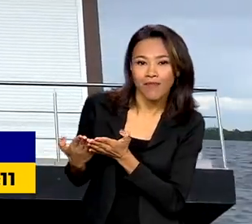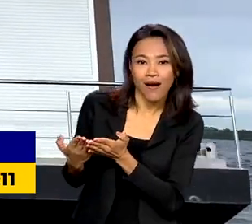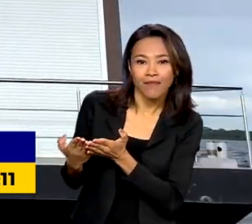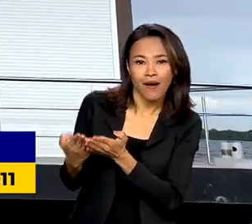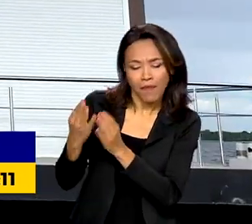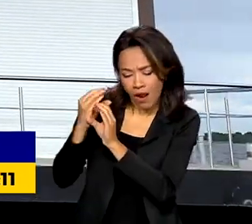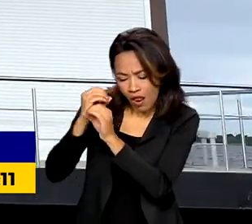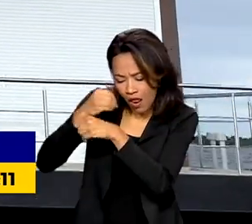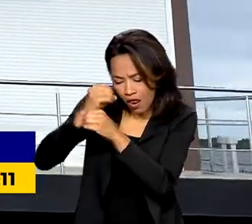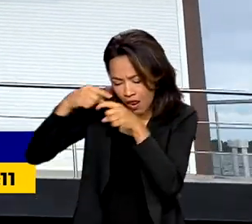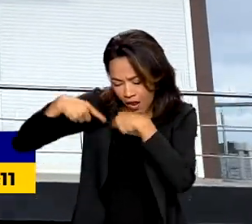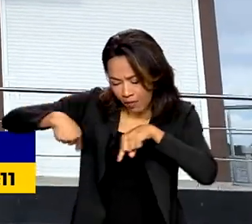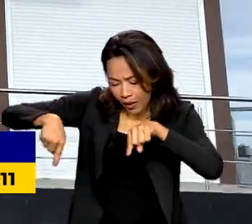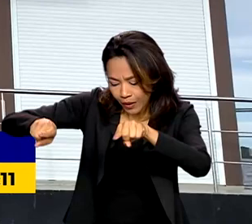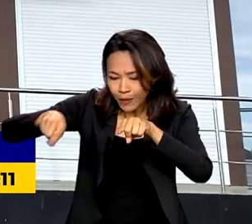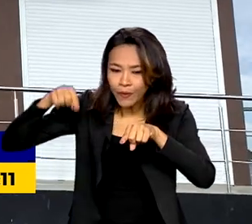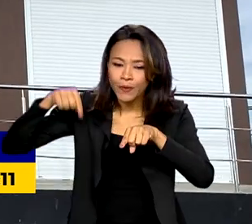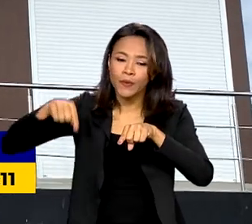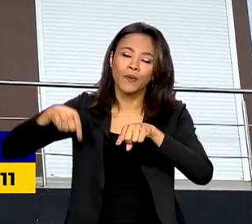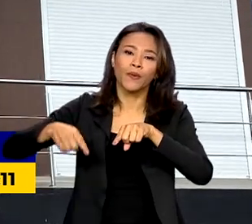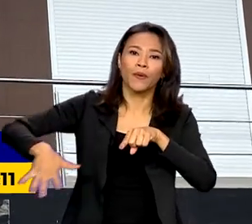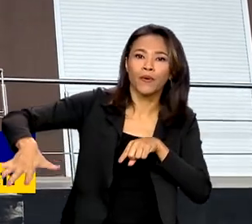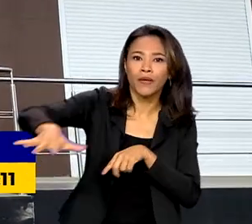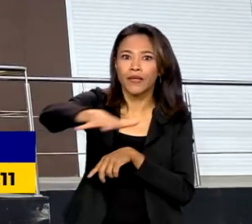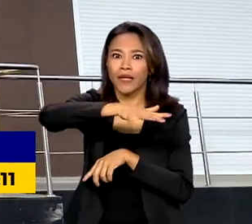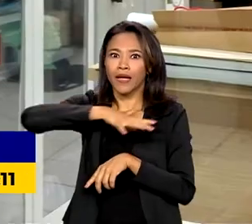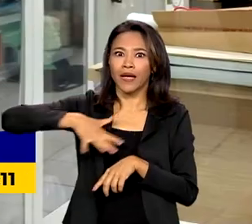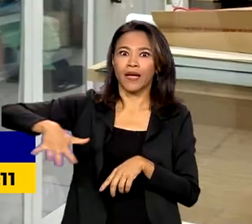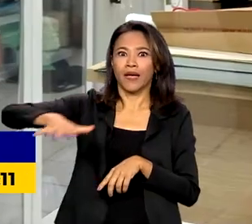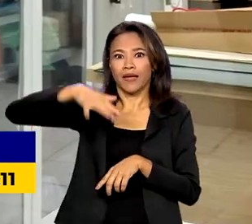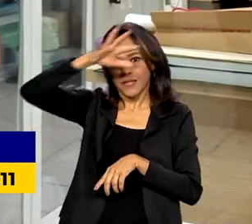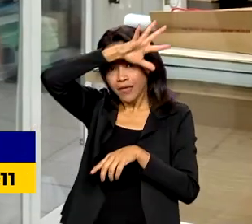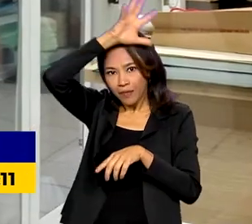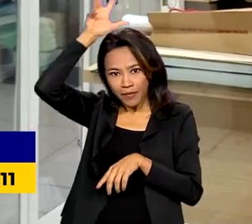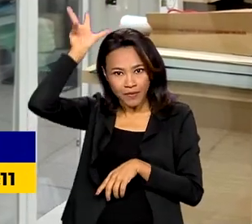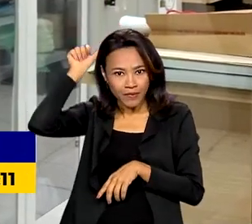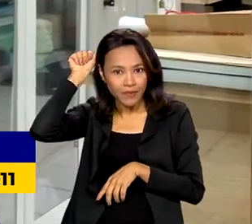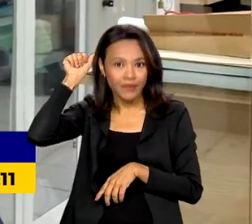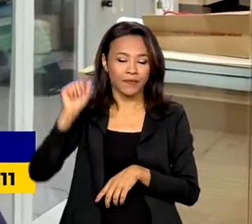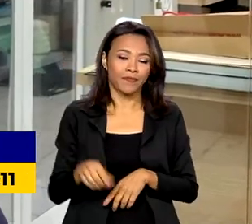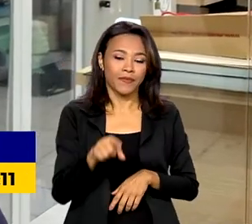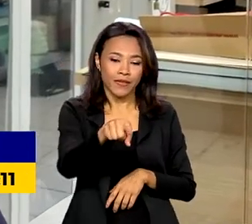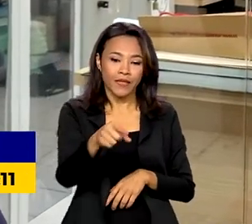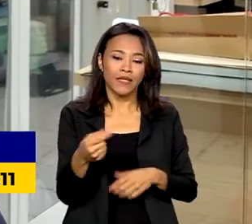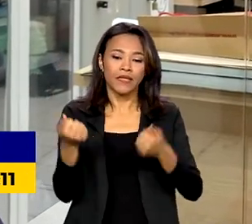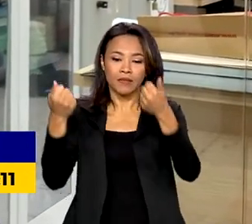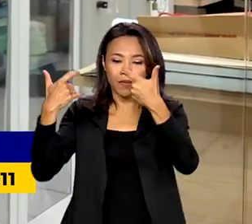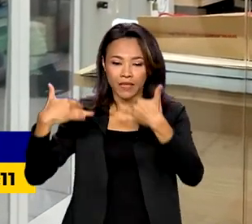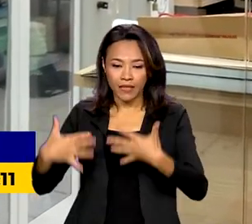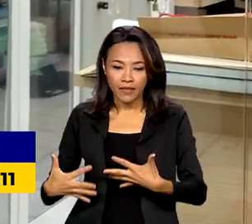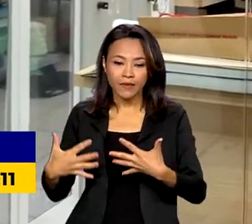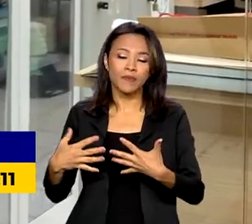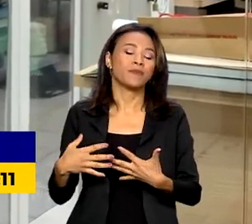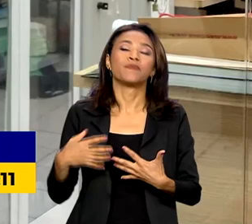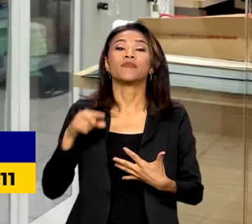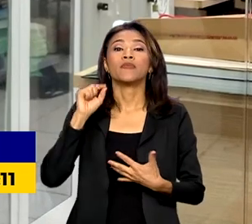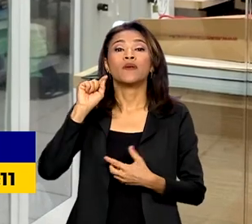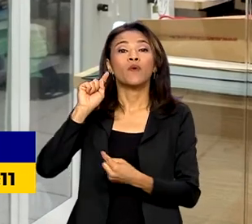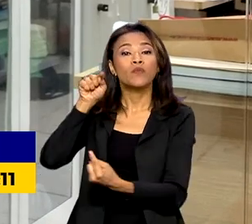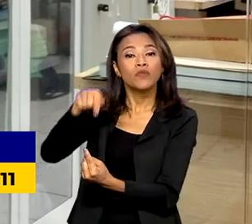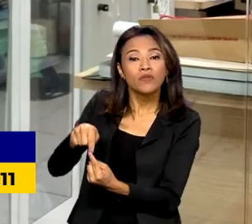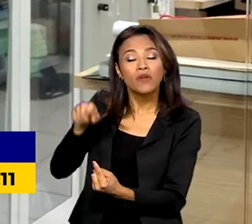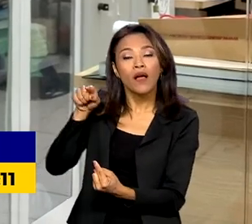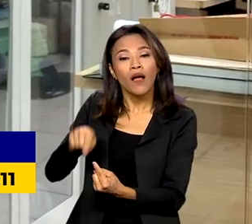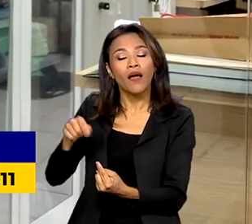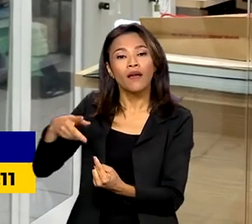laboratórios satélites no território amazônico. O Projeto Salas é um projeto do MCTI que visa a